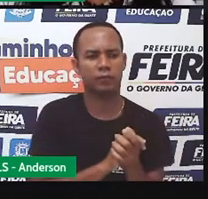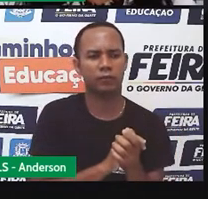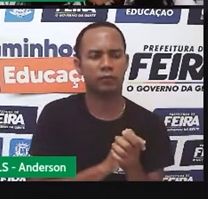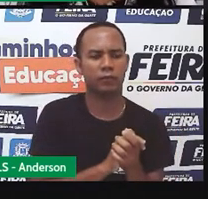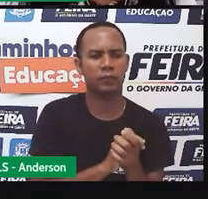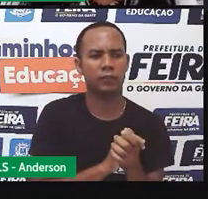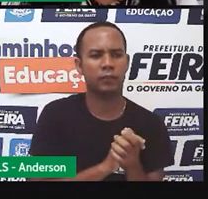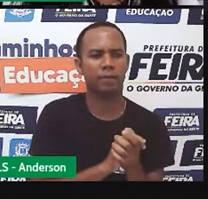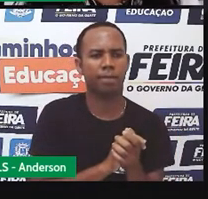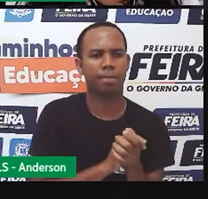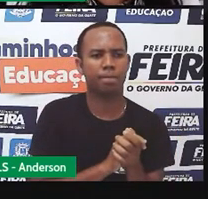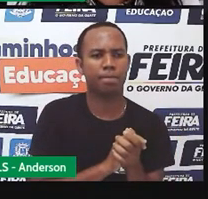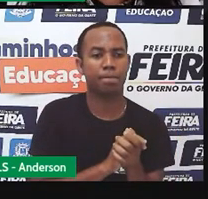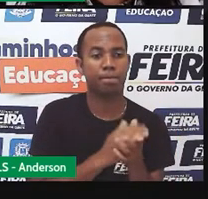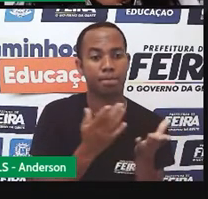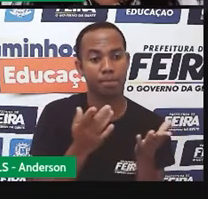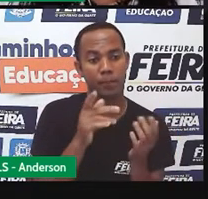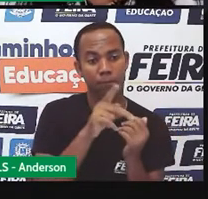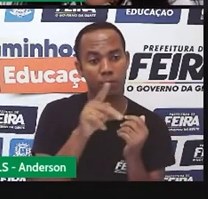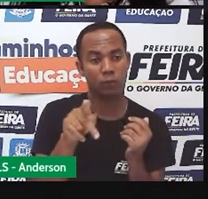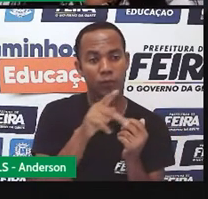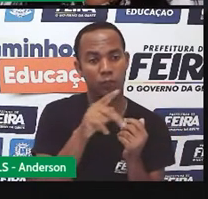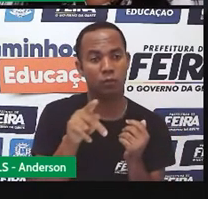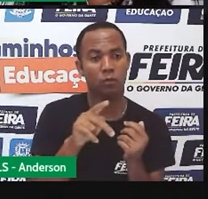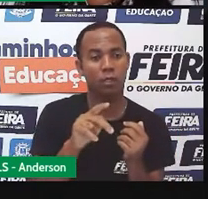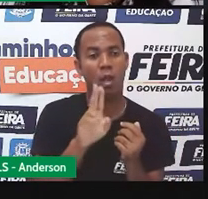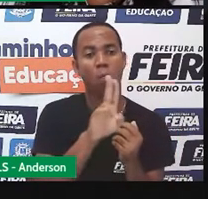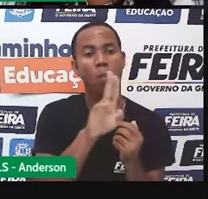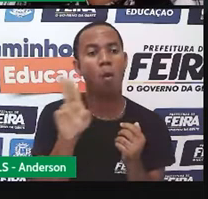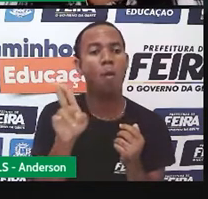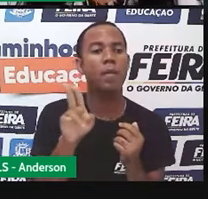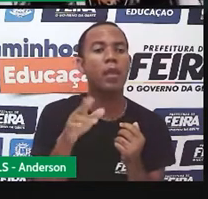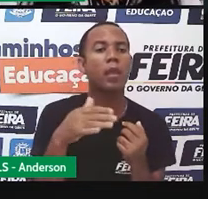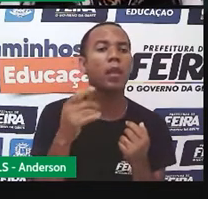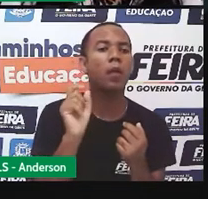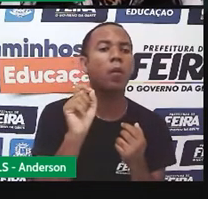nesse noticiário? Uma professora. Qual é o nome dela?